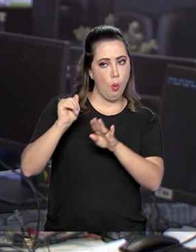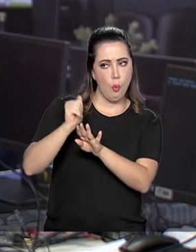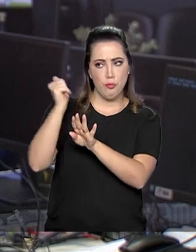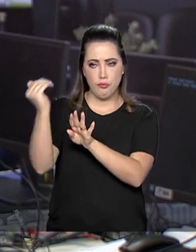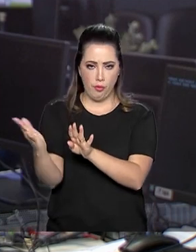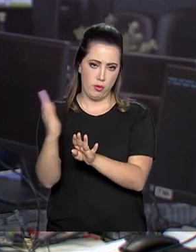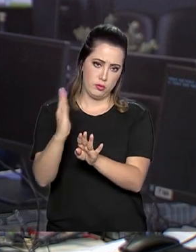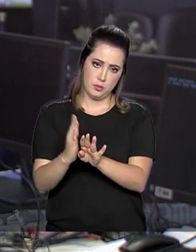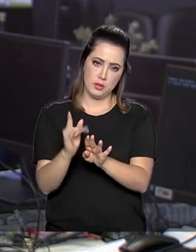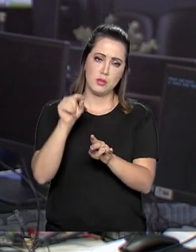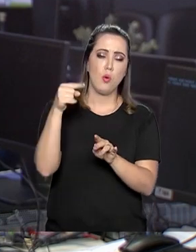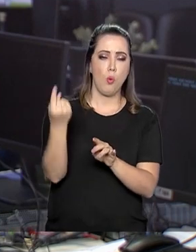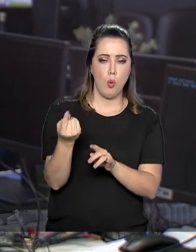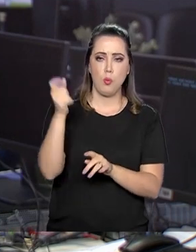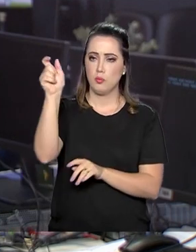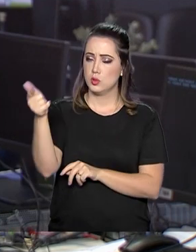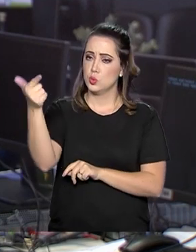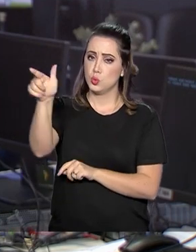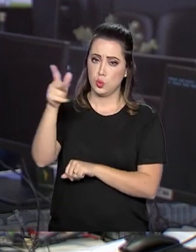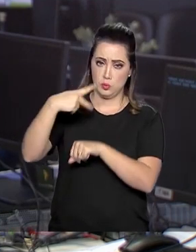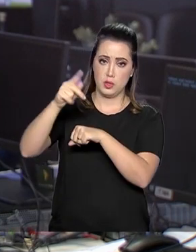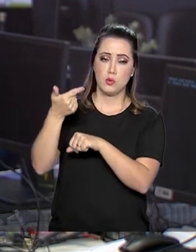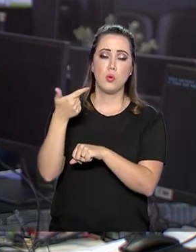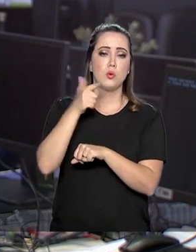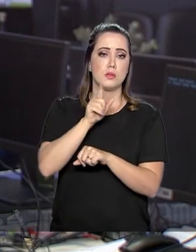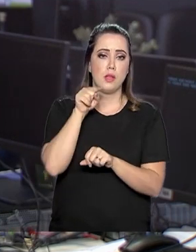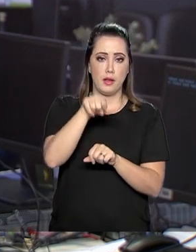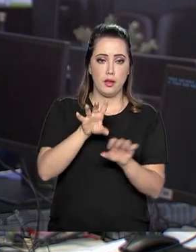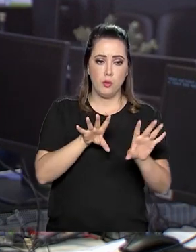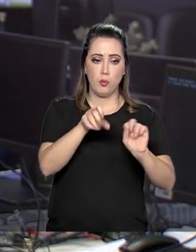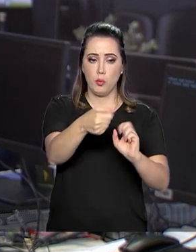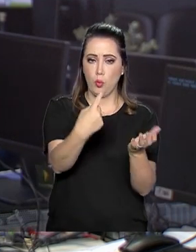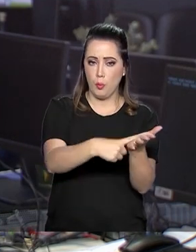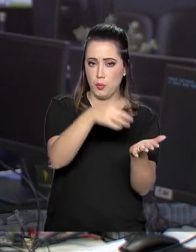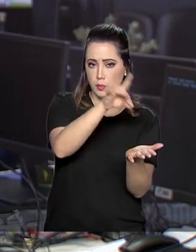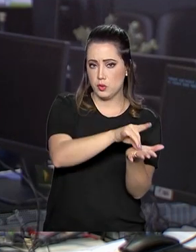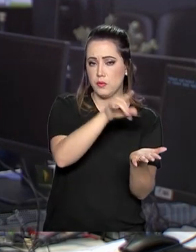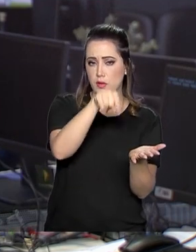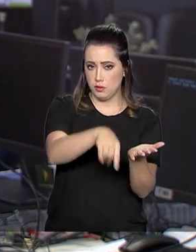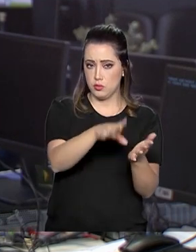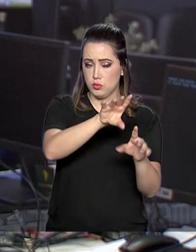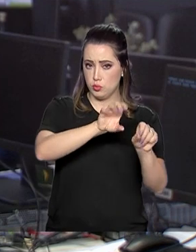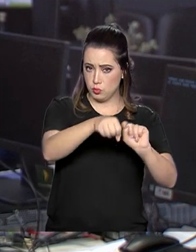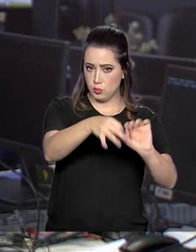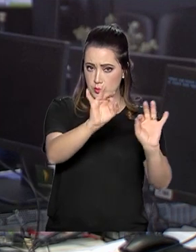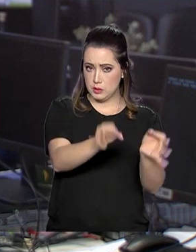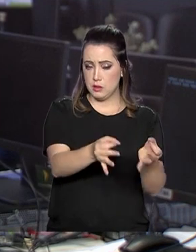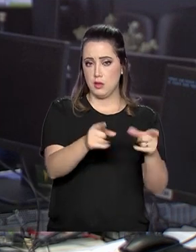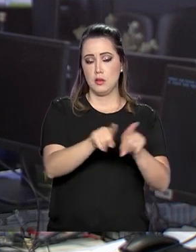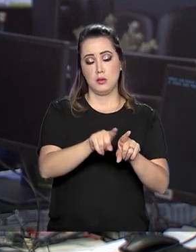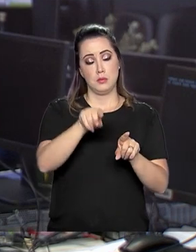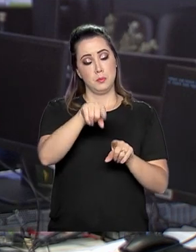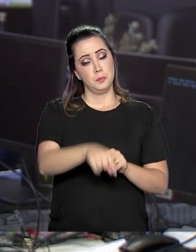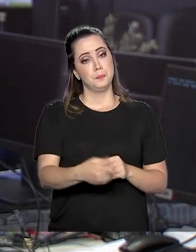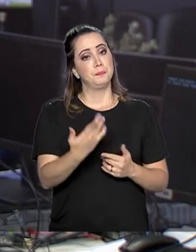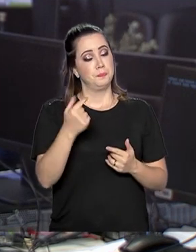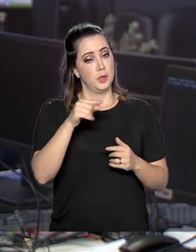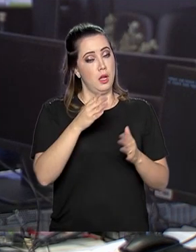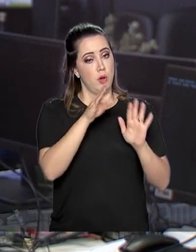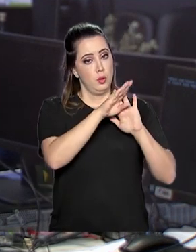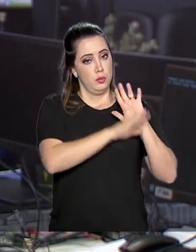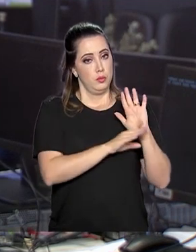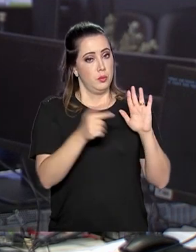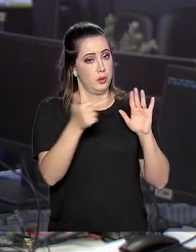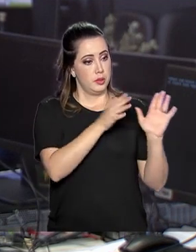conseguem validar o diploma aqui no Brasil. Essa segunda fase do edital do programa vai preencher 600 vagas que ainda não foram ocupadas por